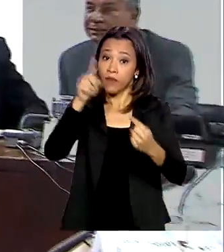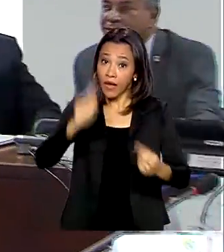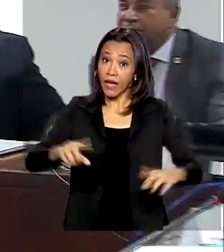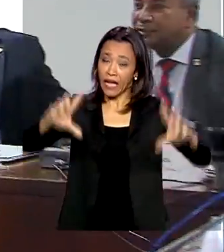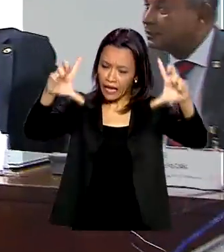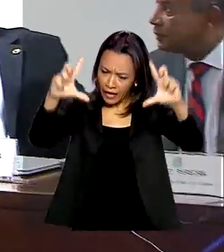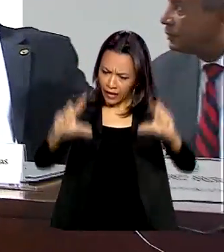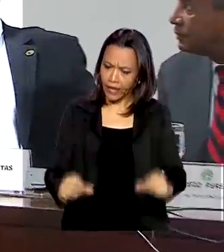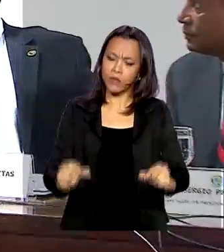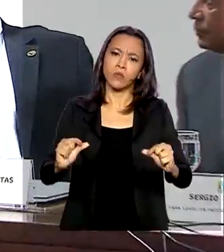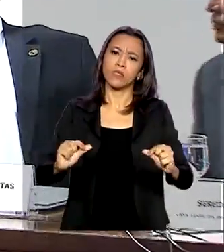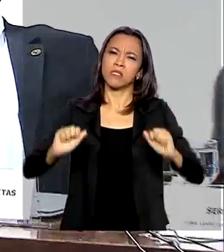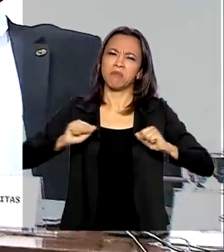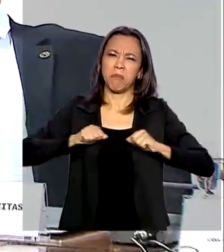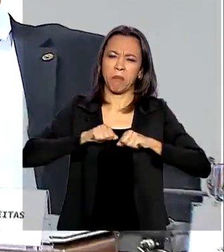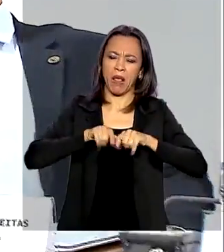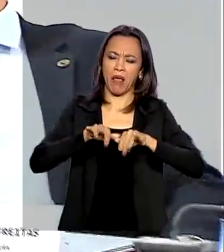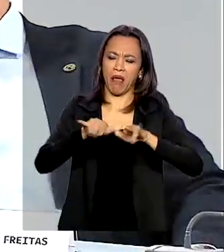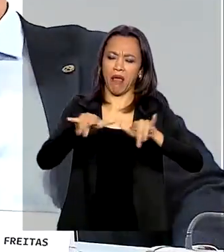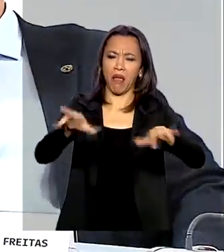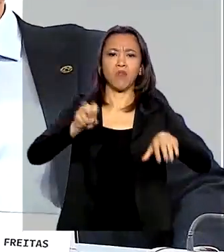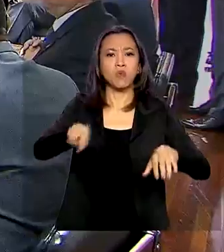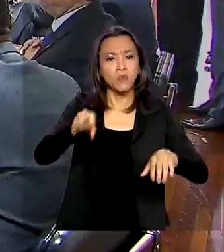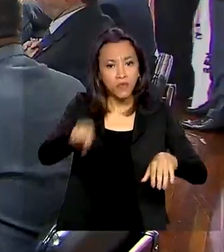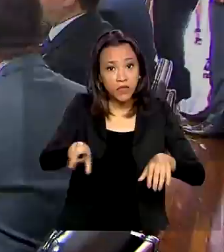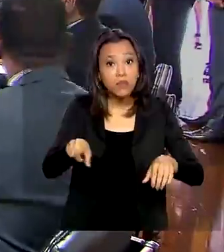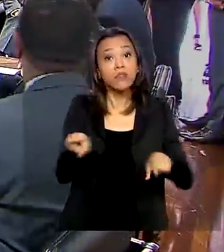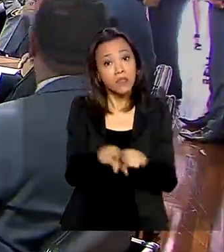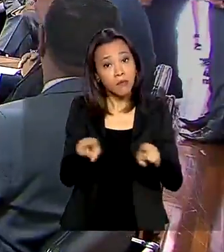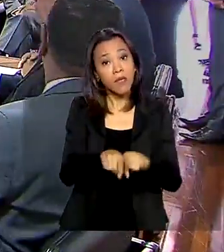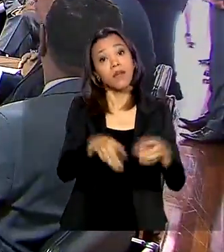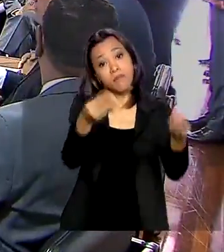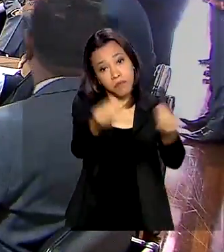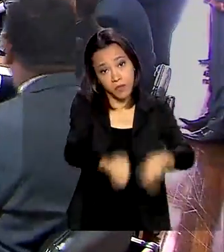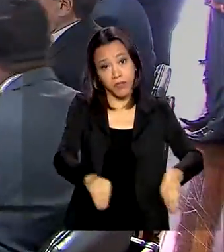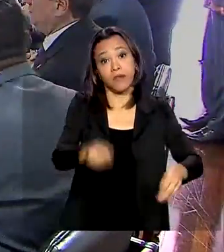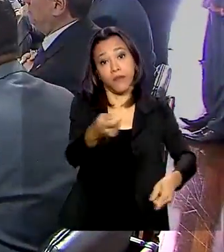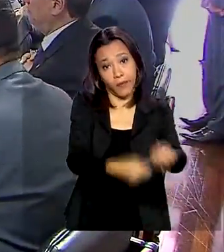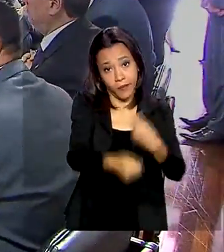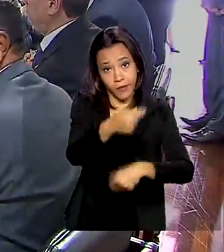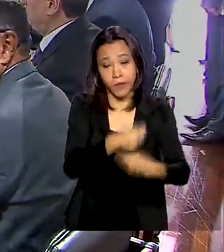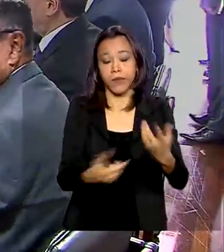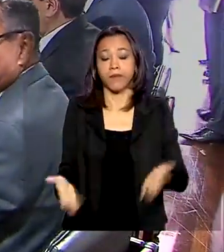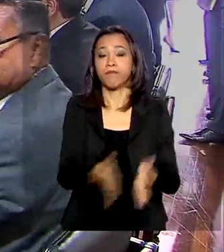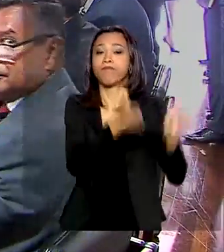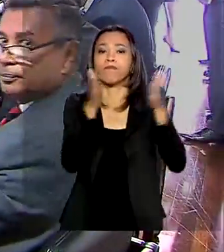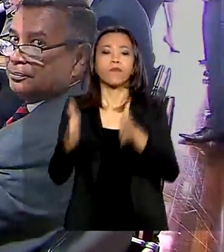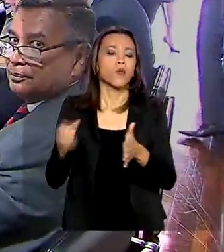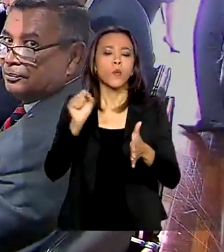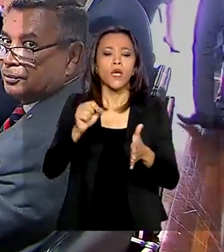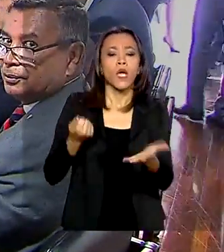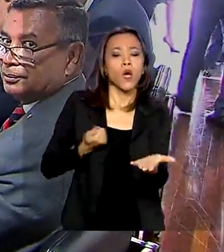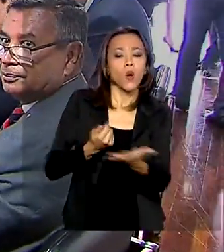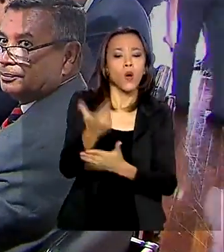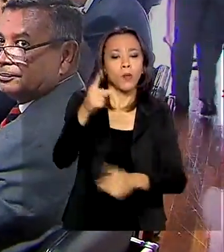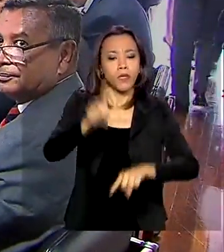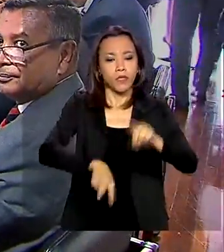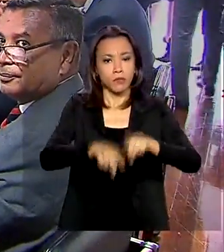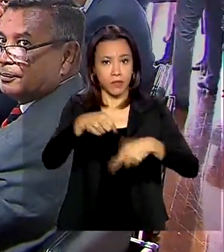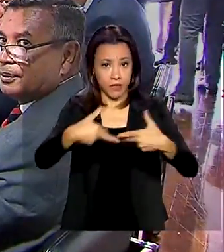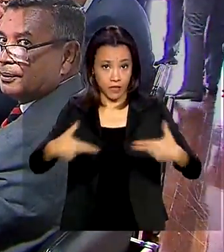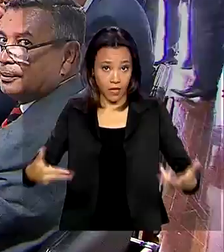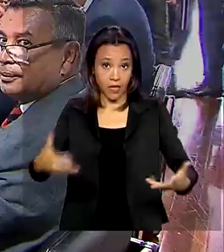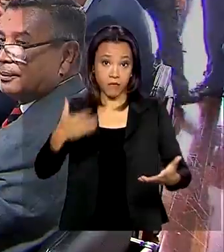pandemia para a população e a economia. Entre as ações estão a compra de kits para o diagnóstico da